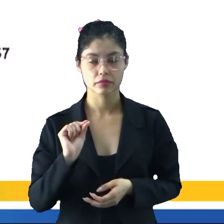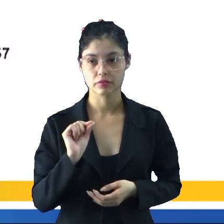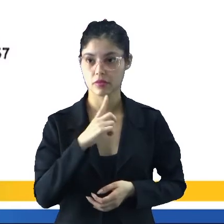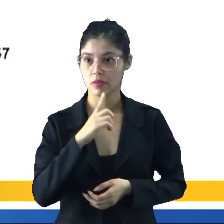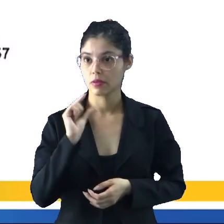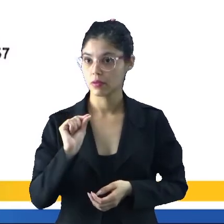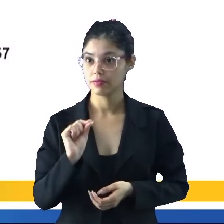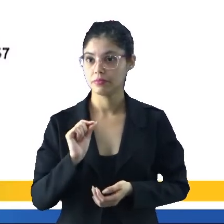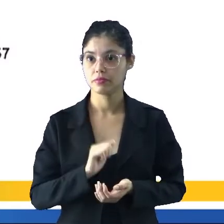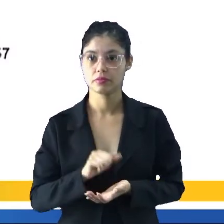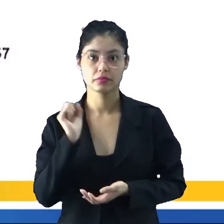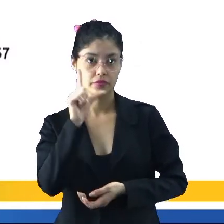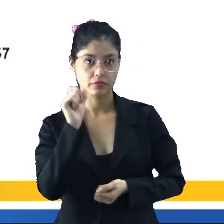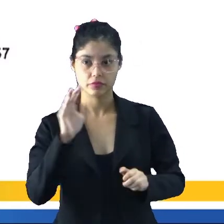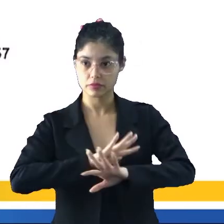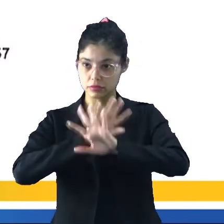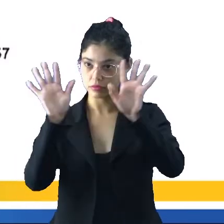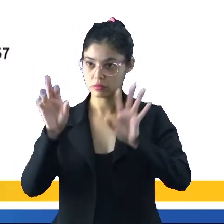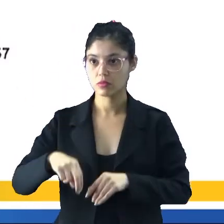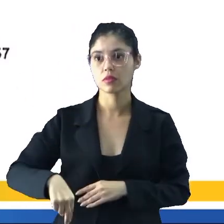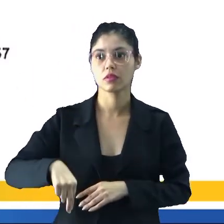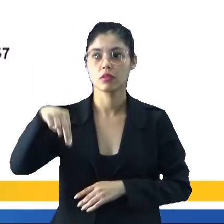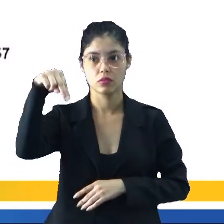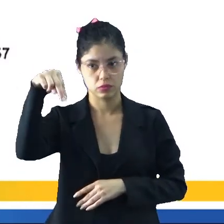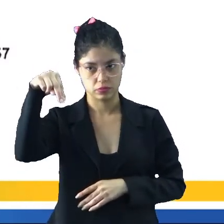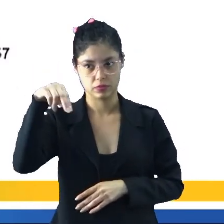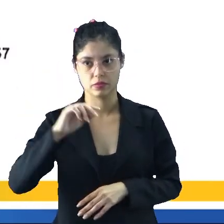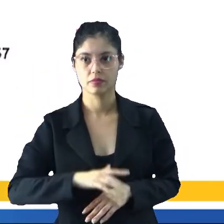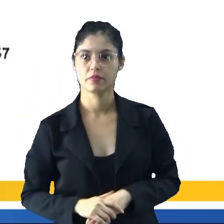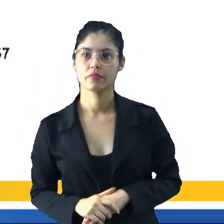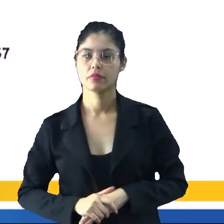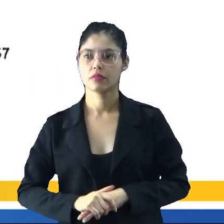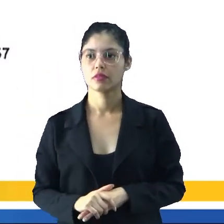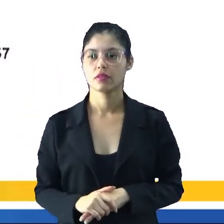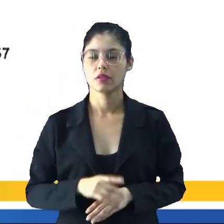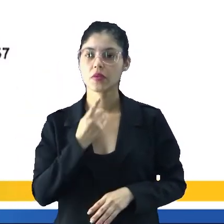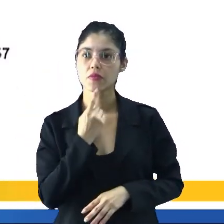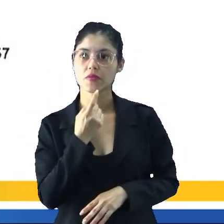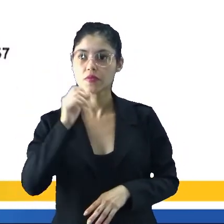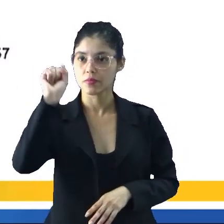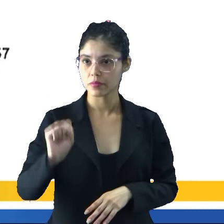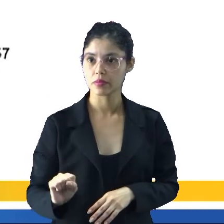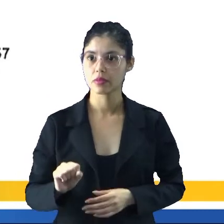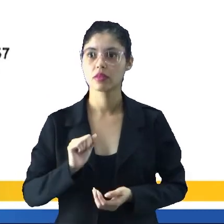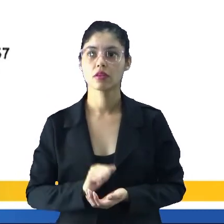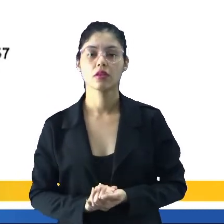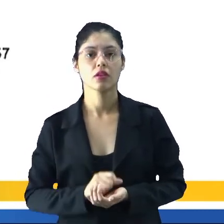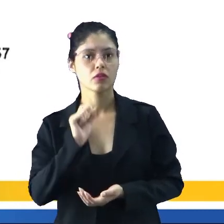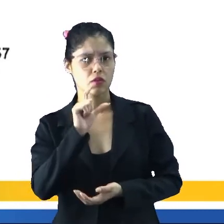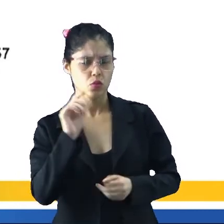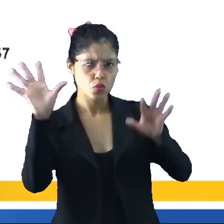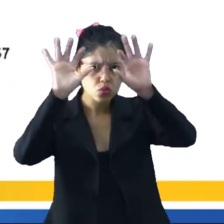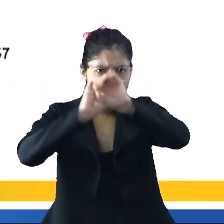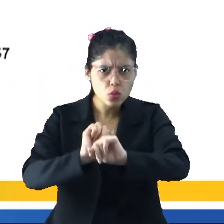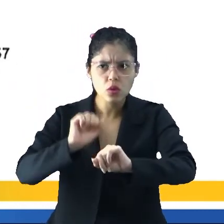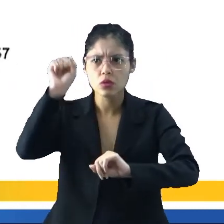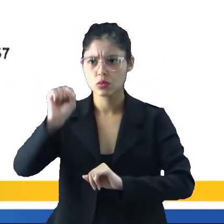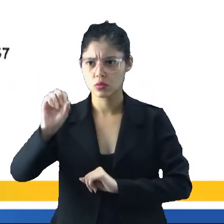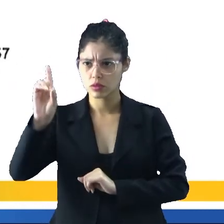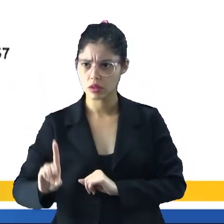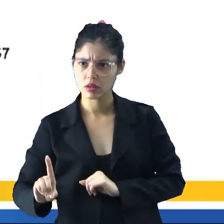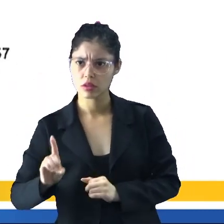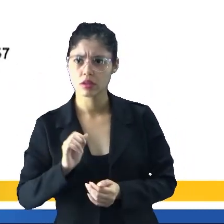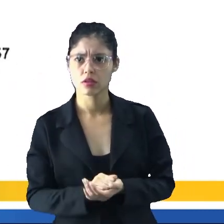a gente tem aí, o azul claro, né, sendo o norte, o vermelho, o sul, o azul escuro, o